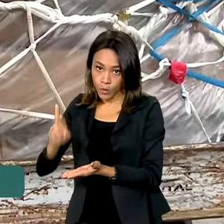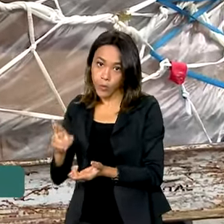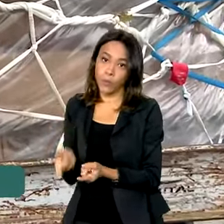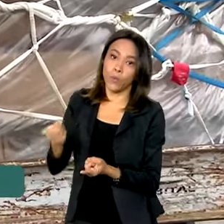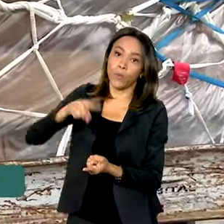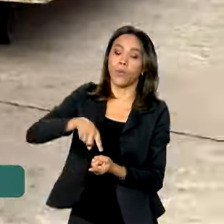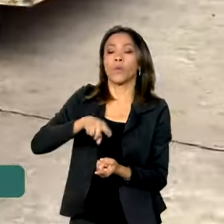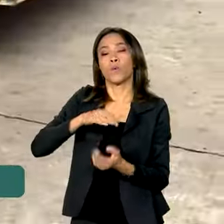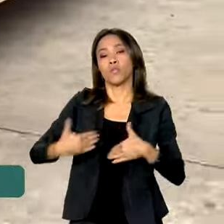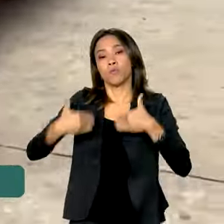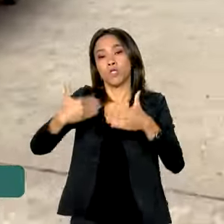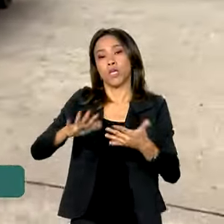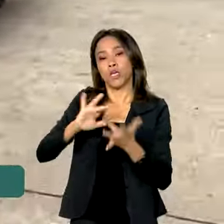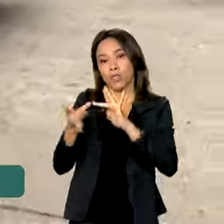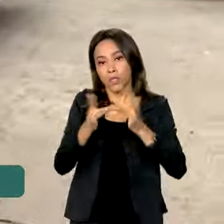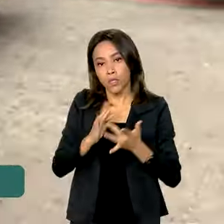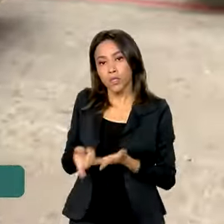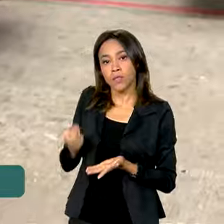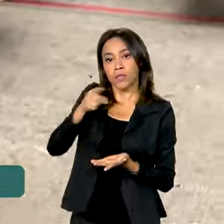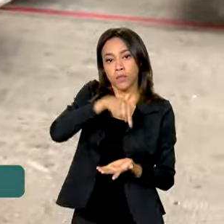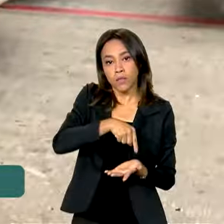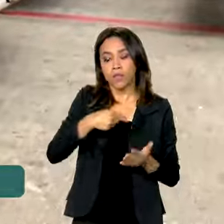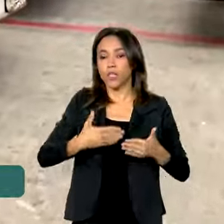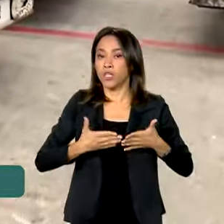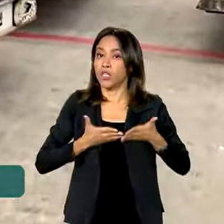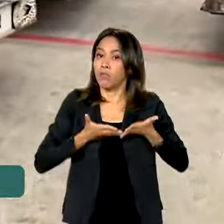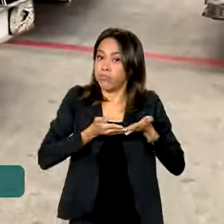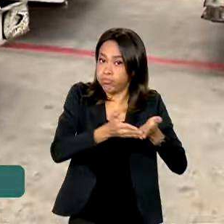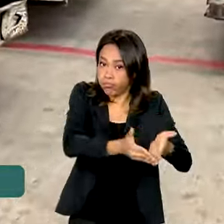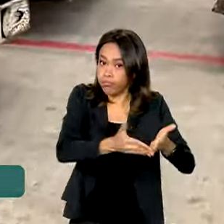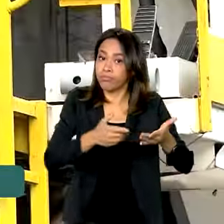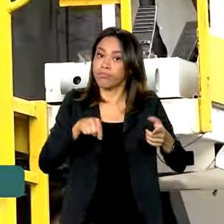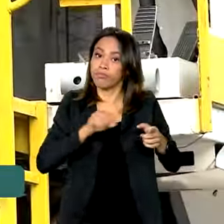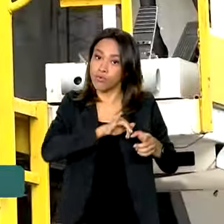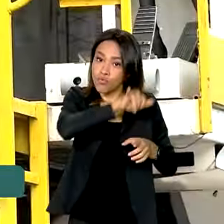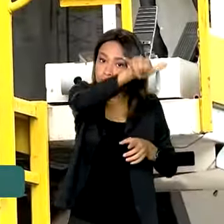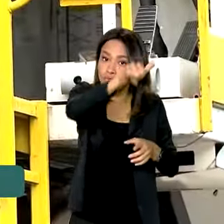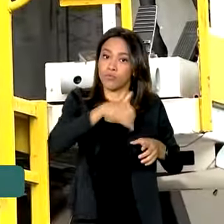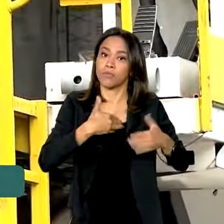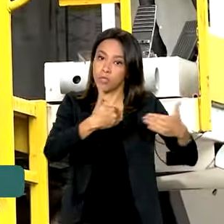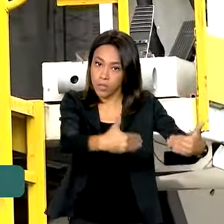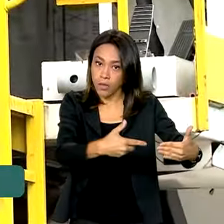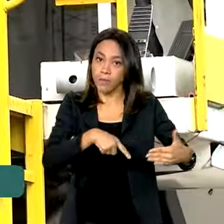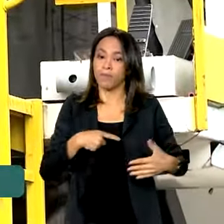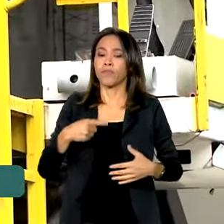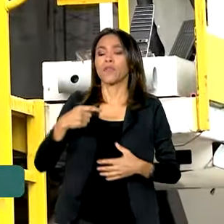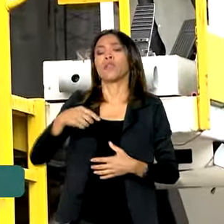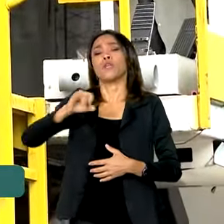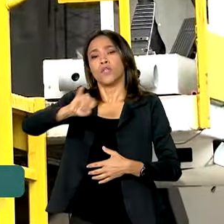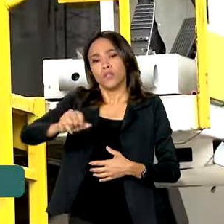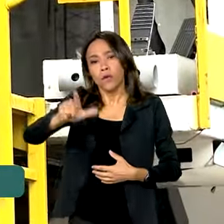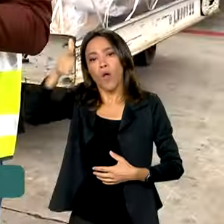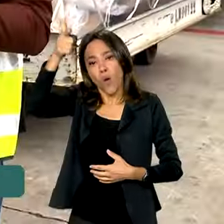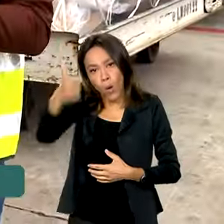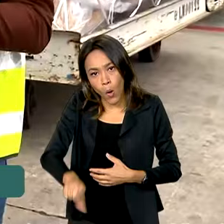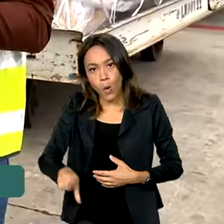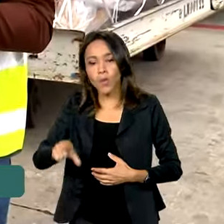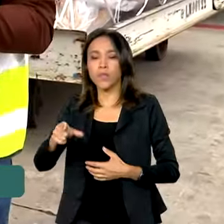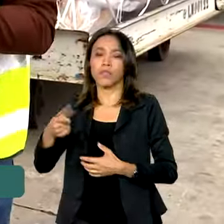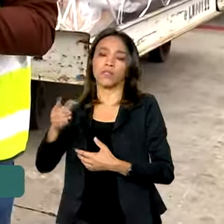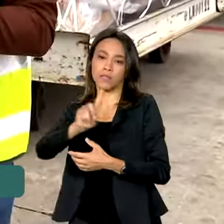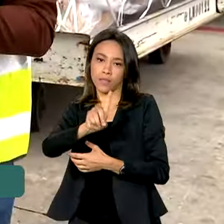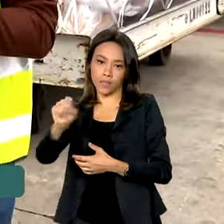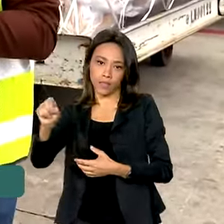Exteriores e dos Portos e Aeroportos. Em junho, mais 100 casas serão entregues. Os